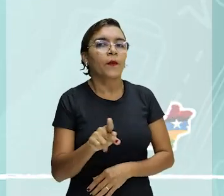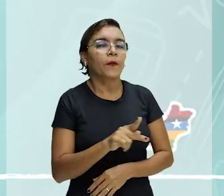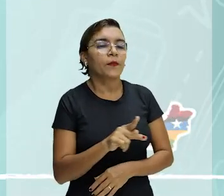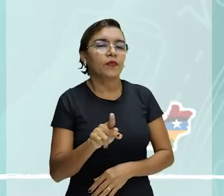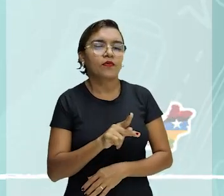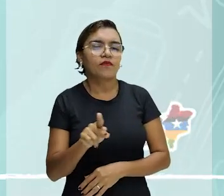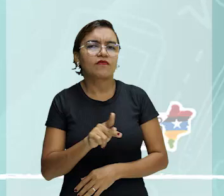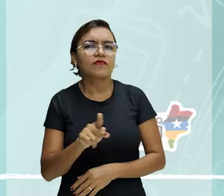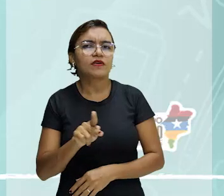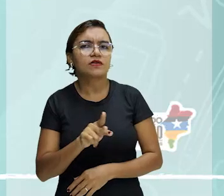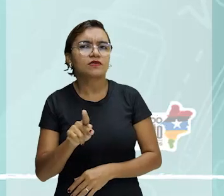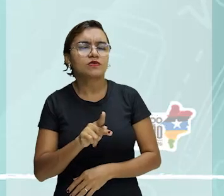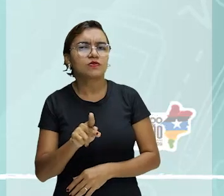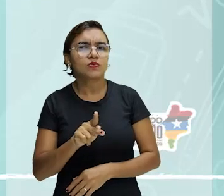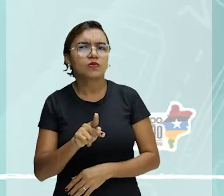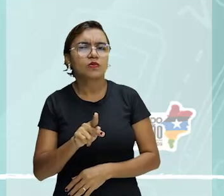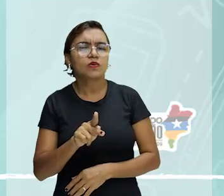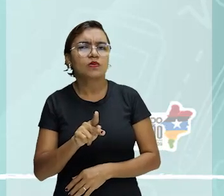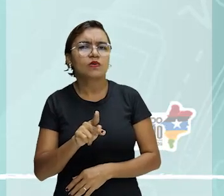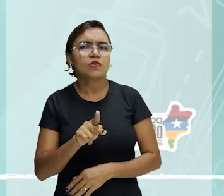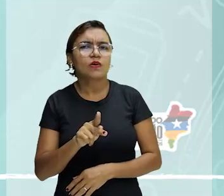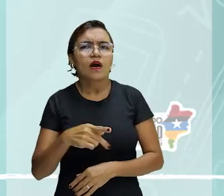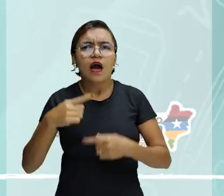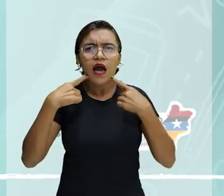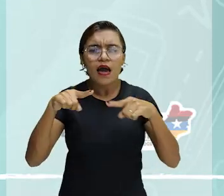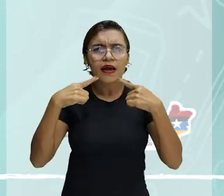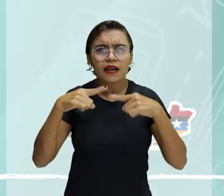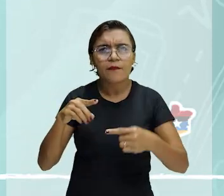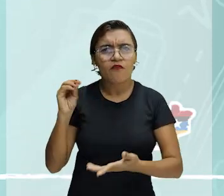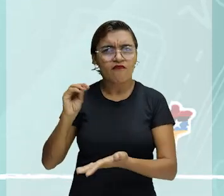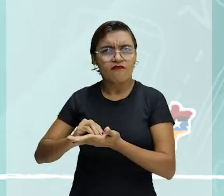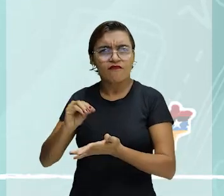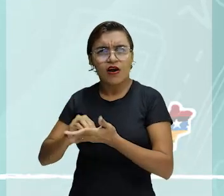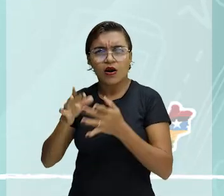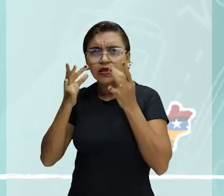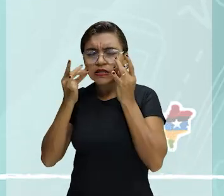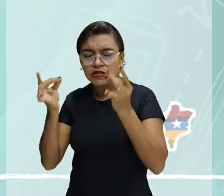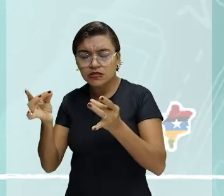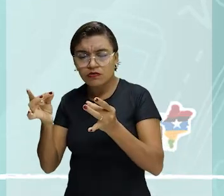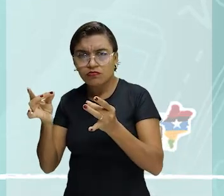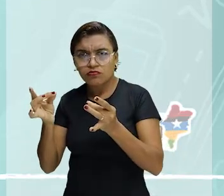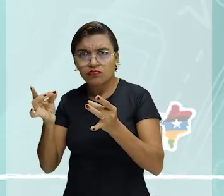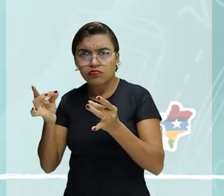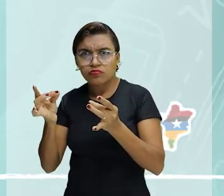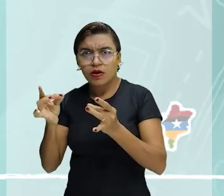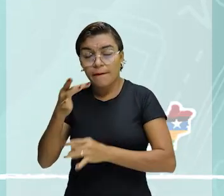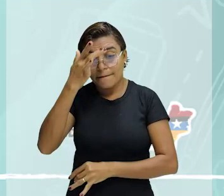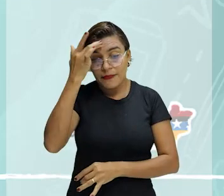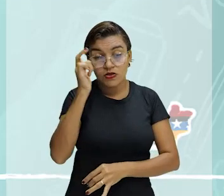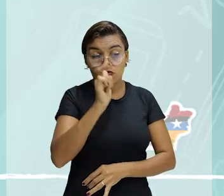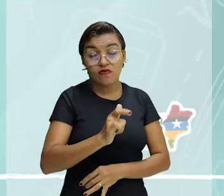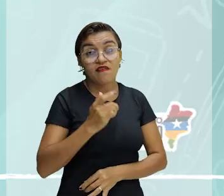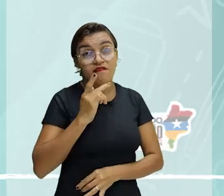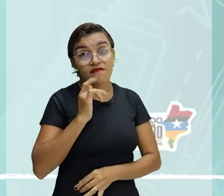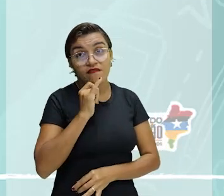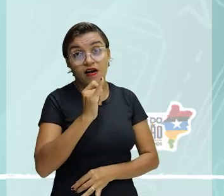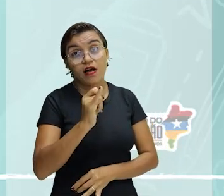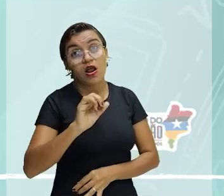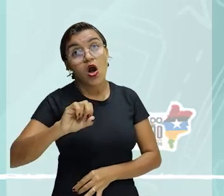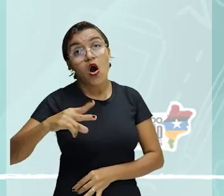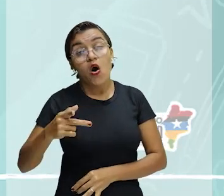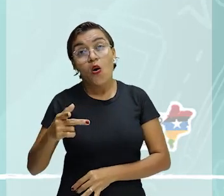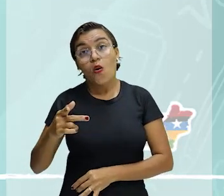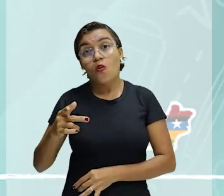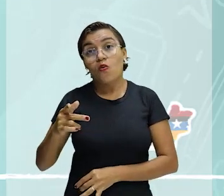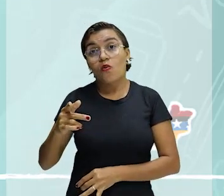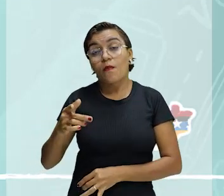a sua falta de atenção. Falta de atenção é de quem? Da pessoa com quem se fala ou de quem se fala?